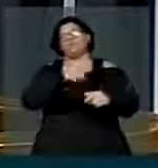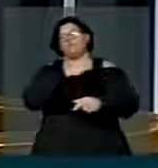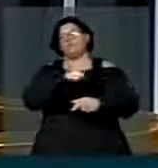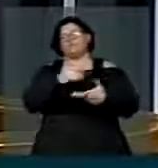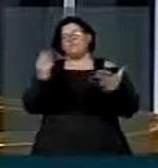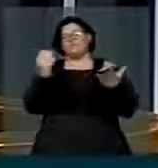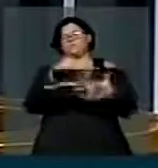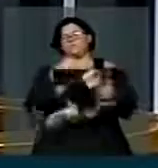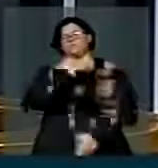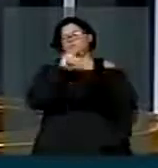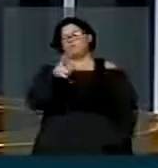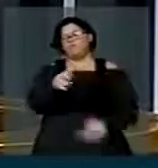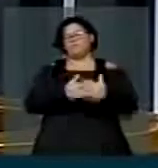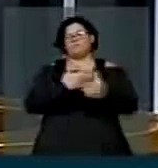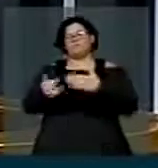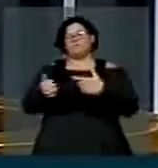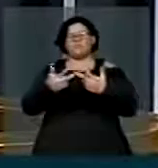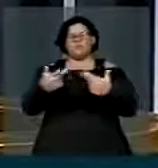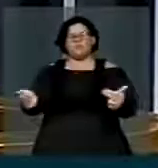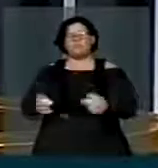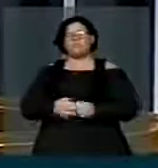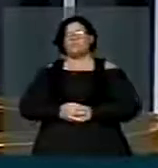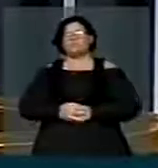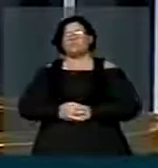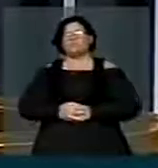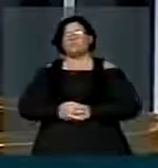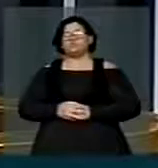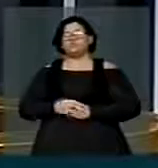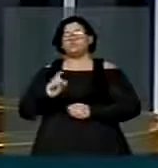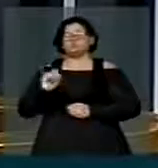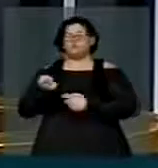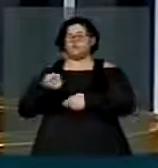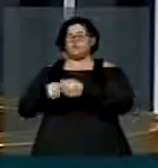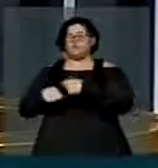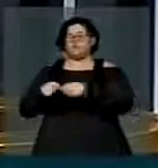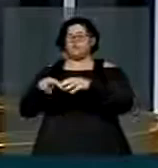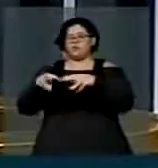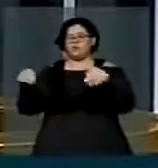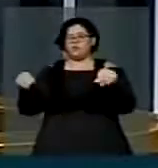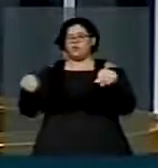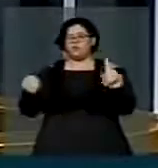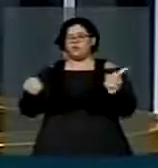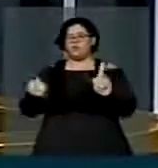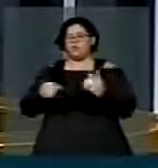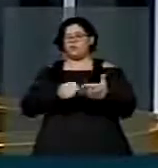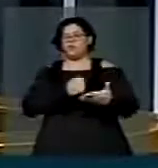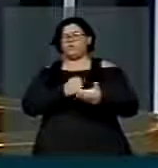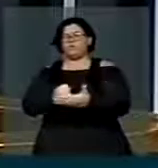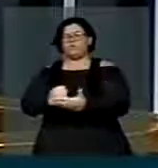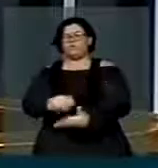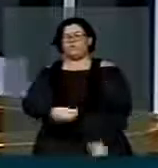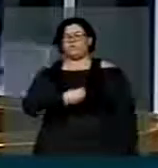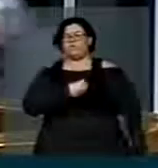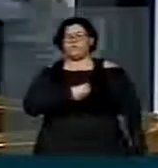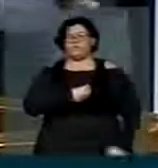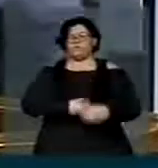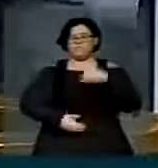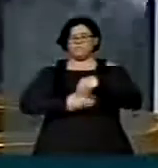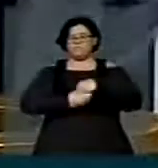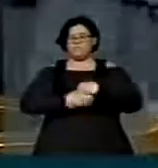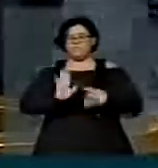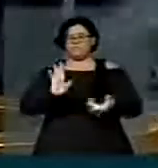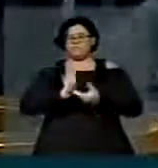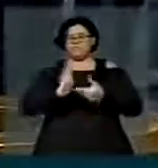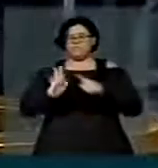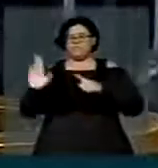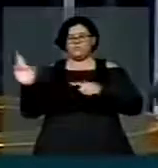aniquilado. Para o setor econômico, a terra não serve à vida. Dentro desta casa, onde tem